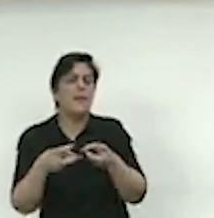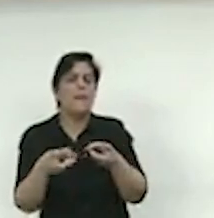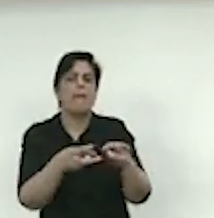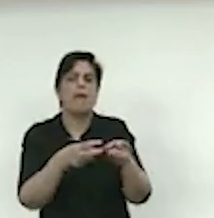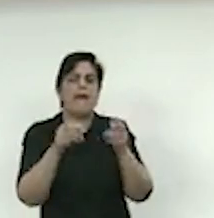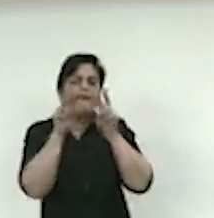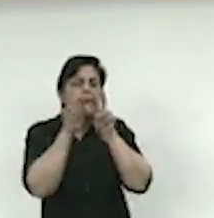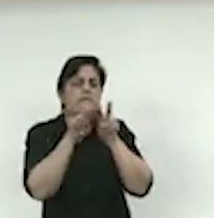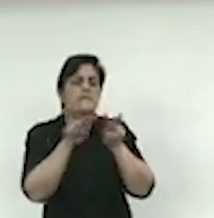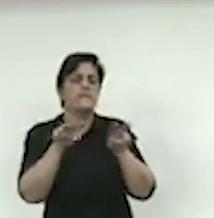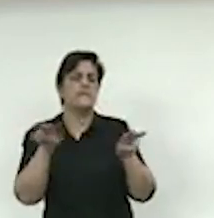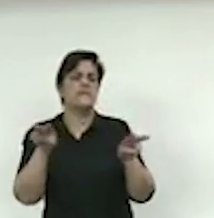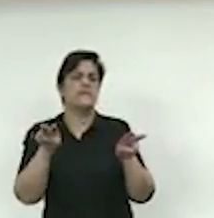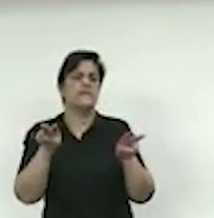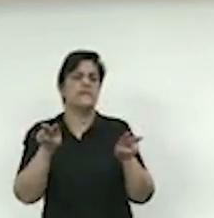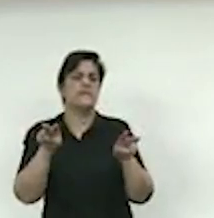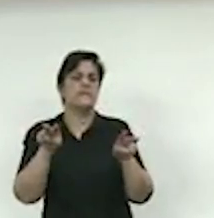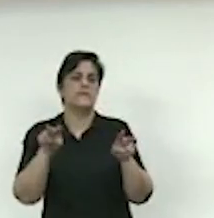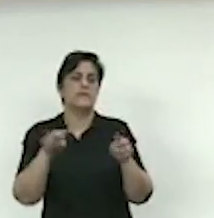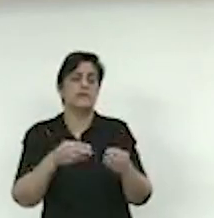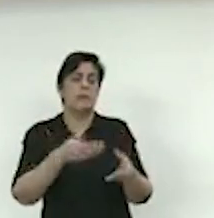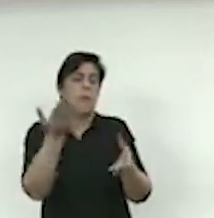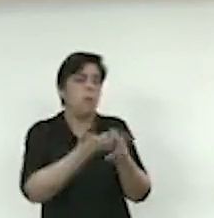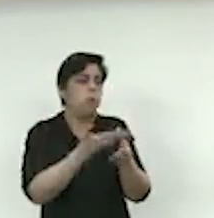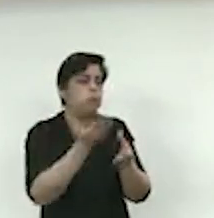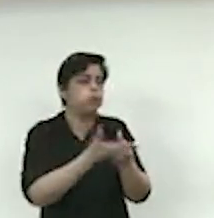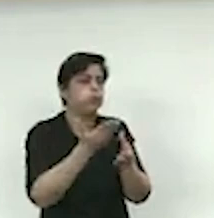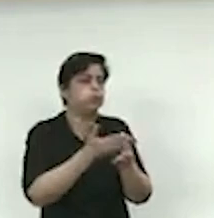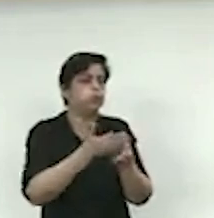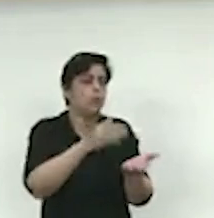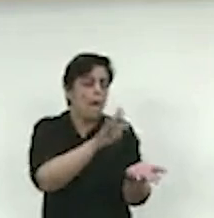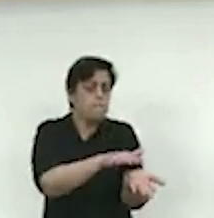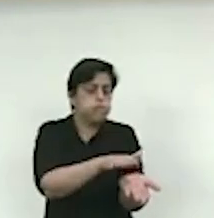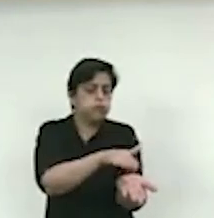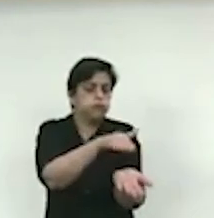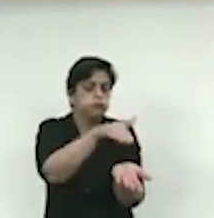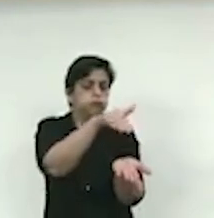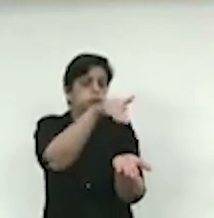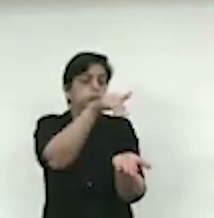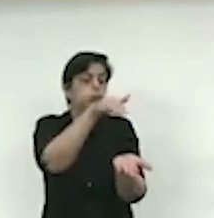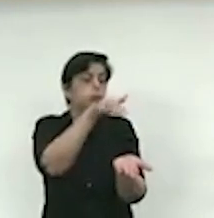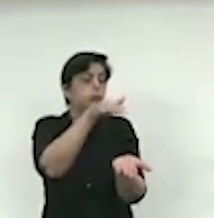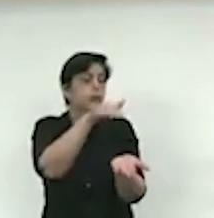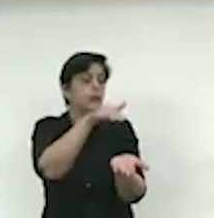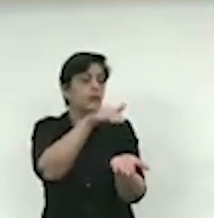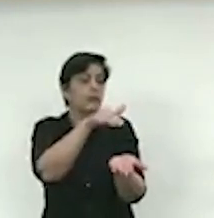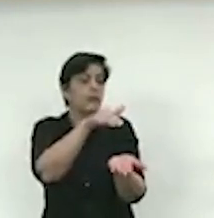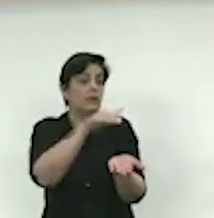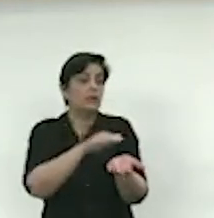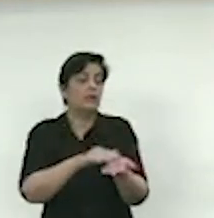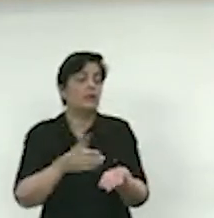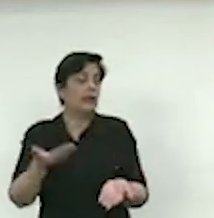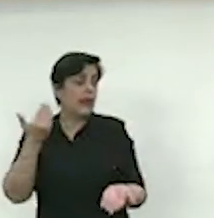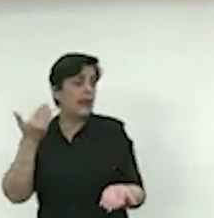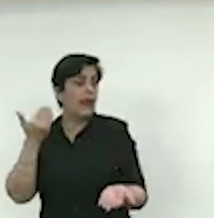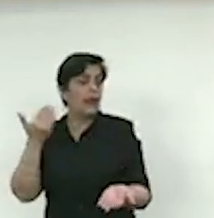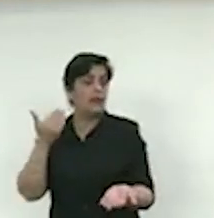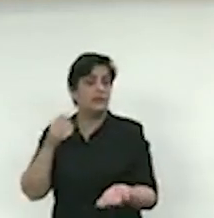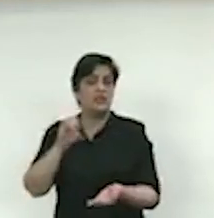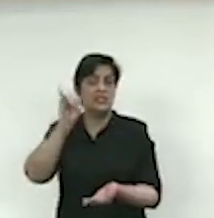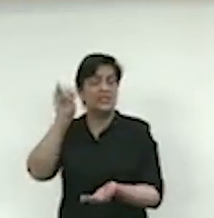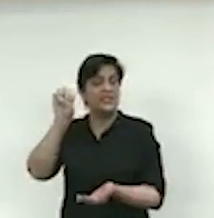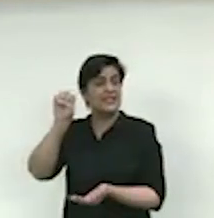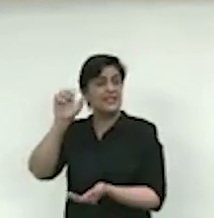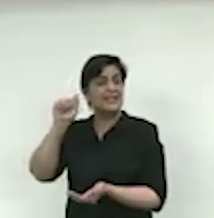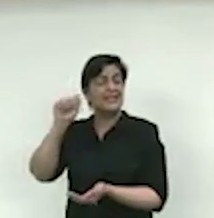centenas, centenas de páginas do processo, onde o ex-dono do imóvel, o Isaac do Amaral, até